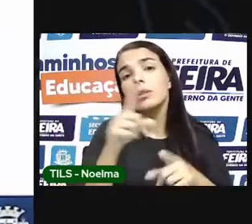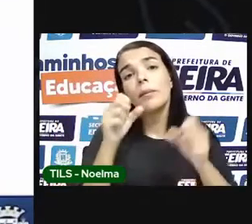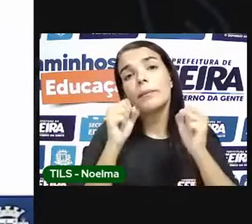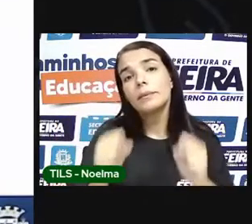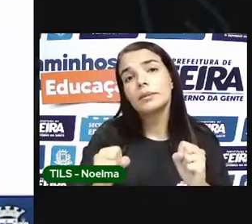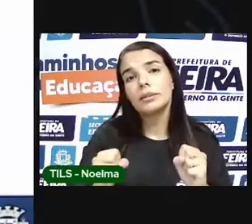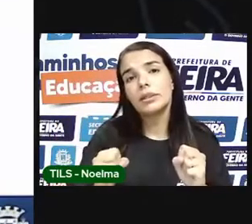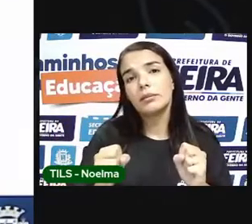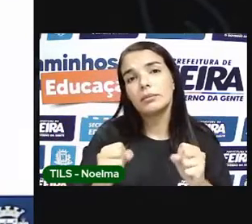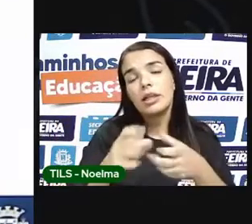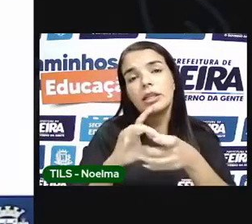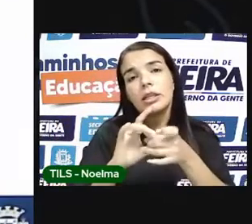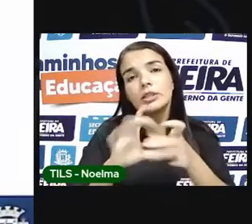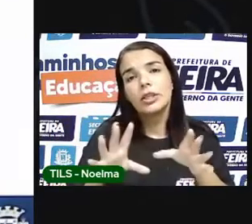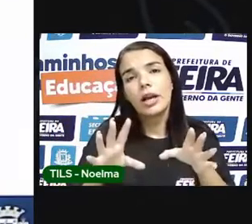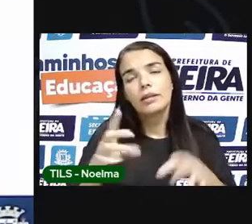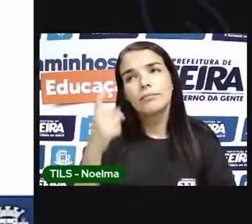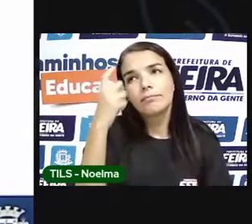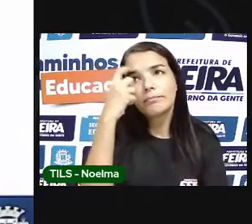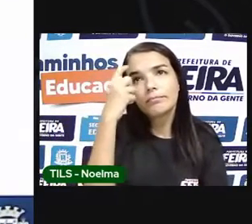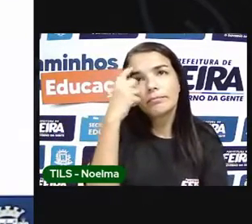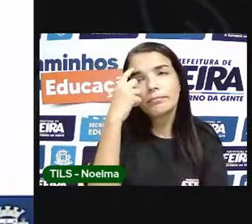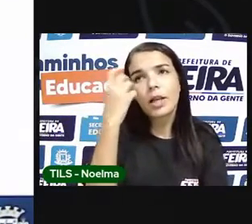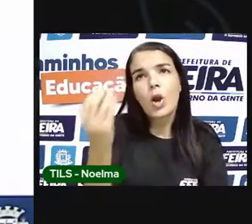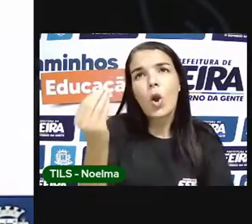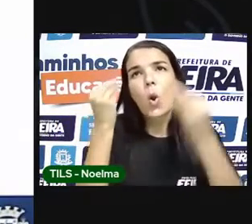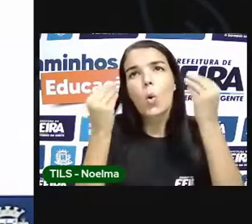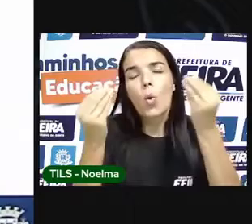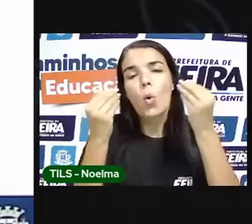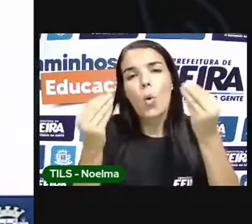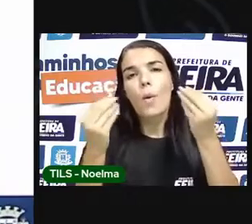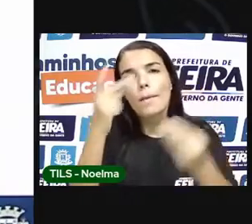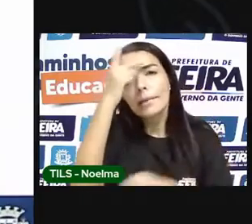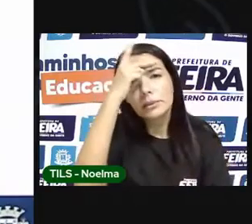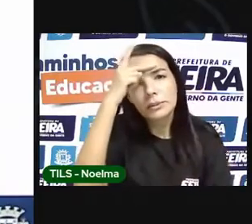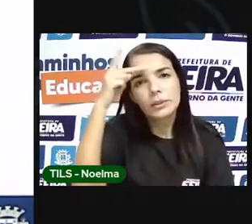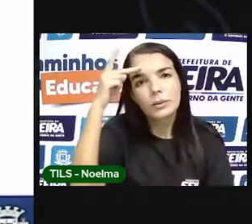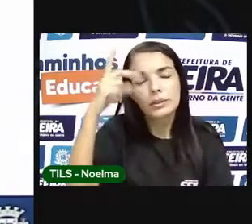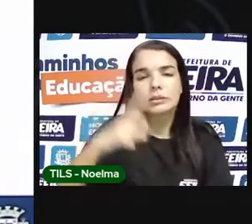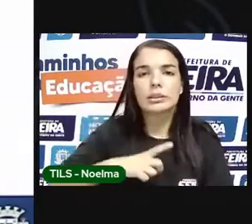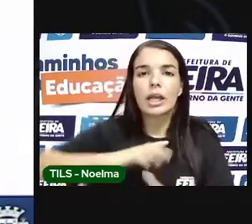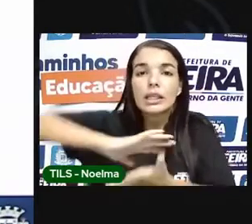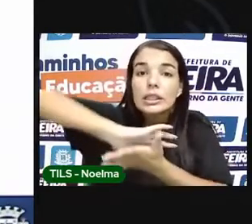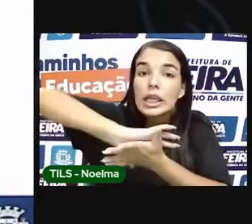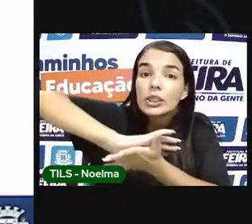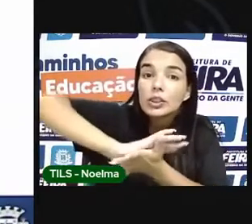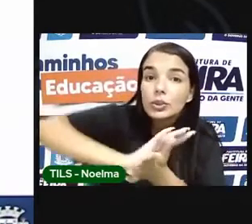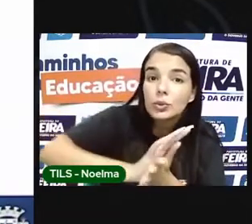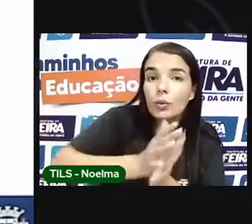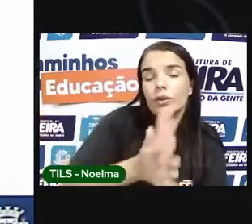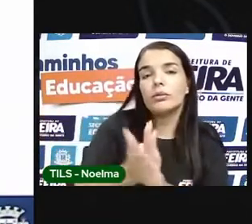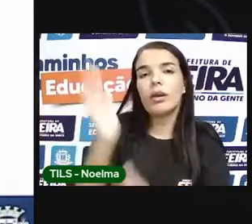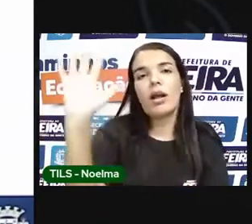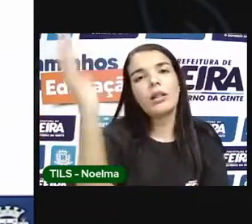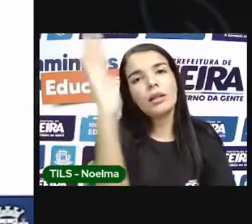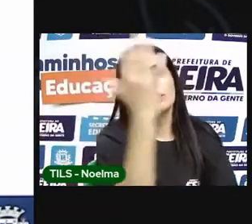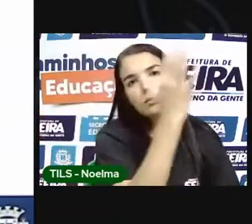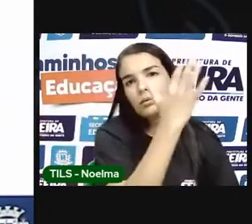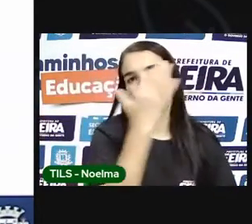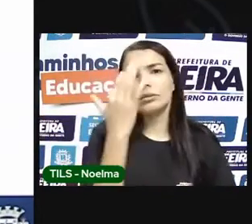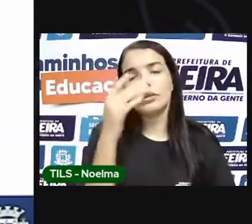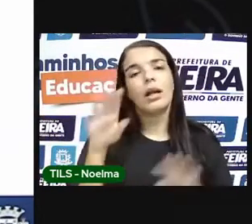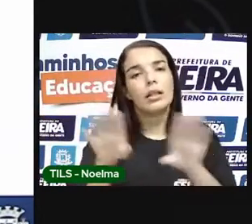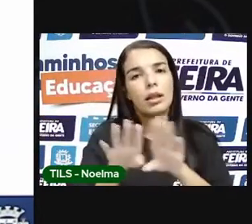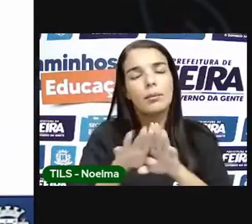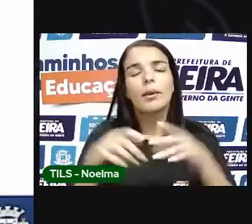em como o ser humano tem destruído a natureza e também iremos reforçar que nós temos que fazer a nossa